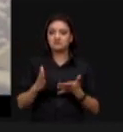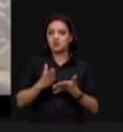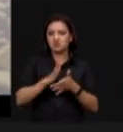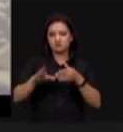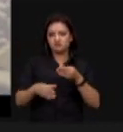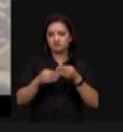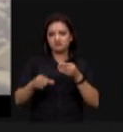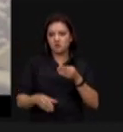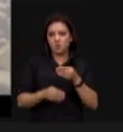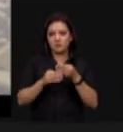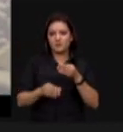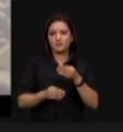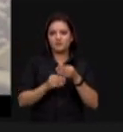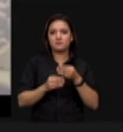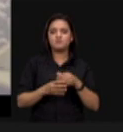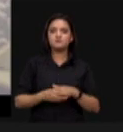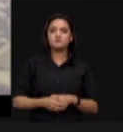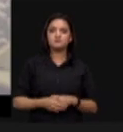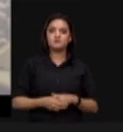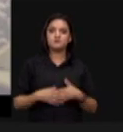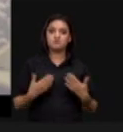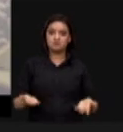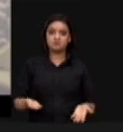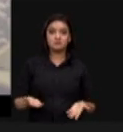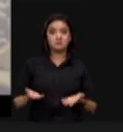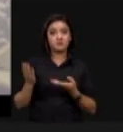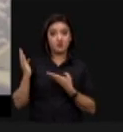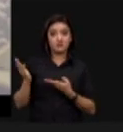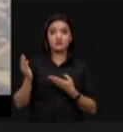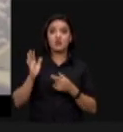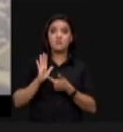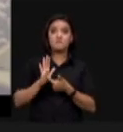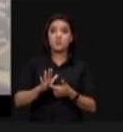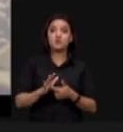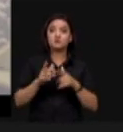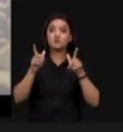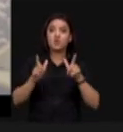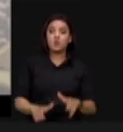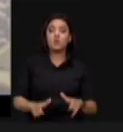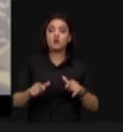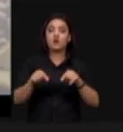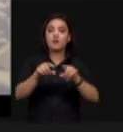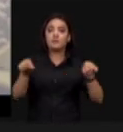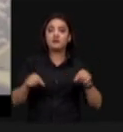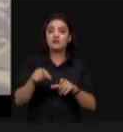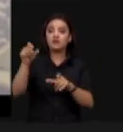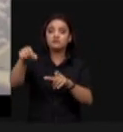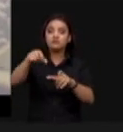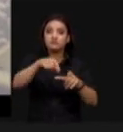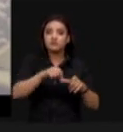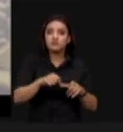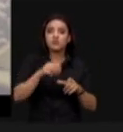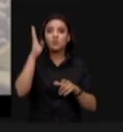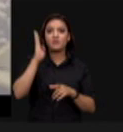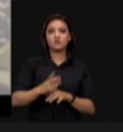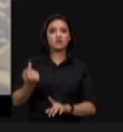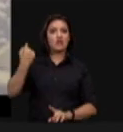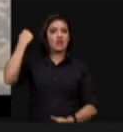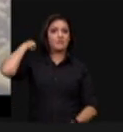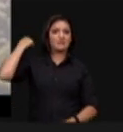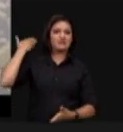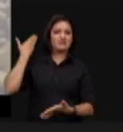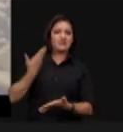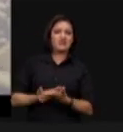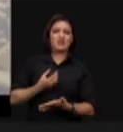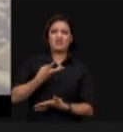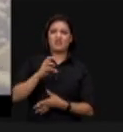acrescentar alguns temas numéricos. Esse quadro primeiro mostra a área plantada com grãos no Brasil desde o Plano Collor. Por o Plano Collor? O Plano Collor